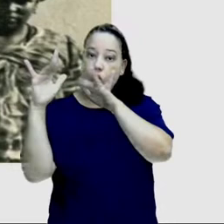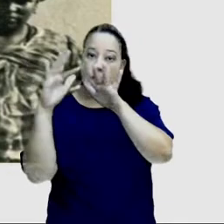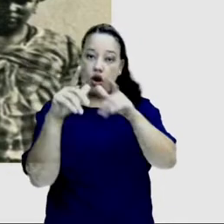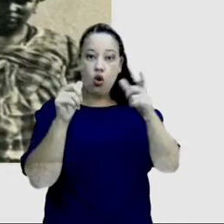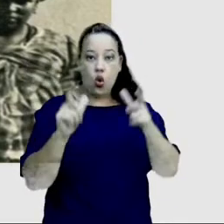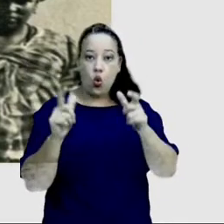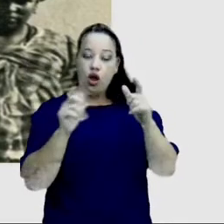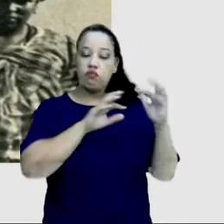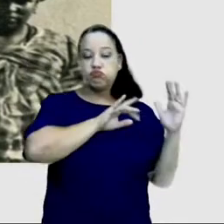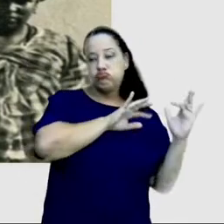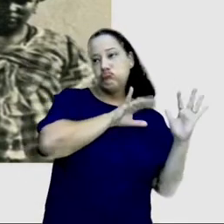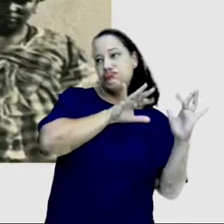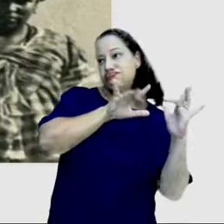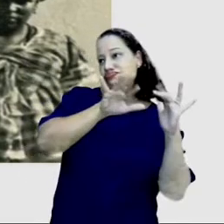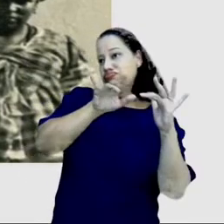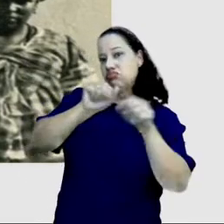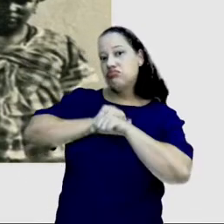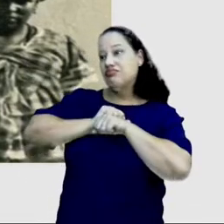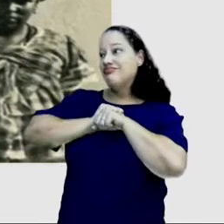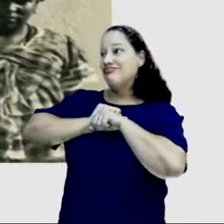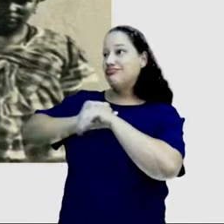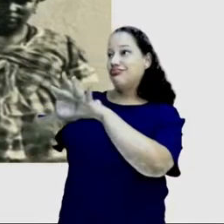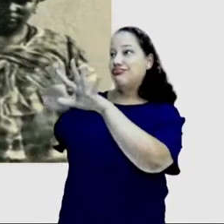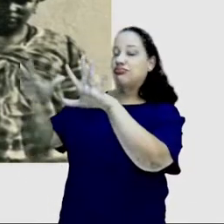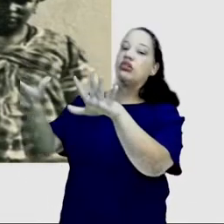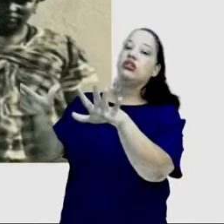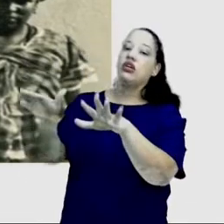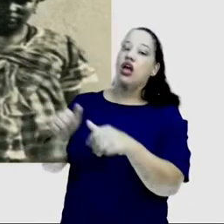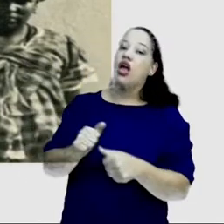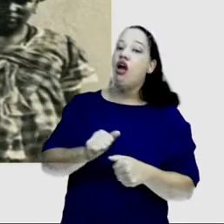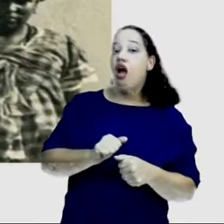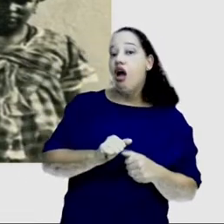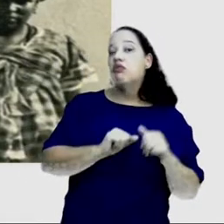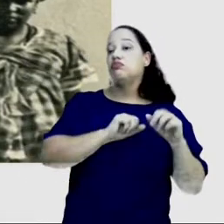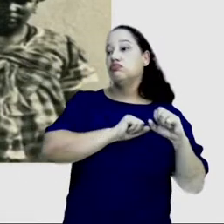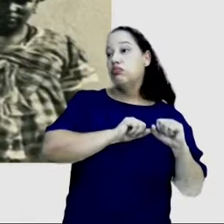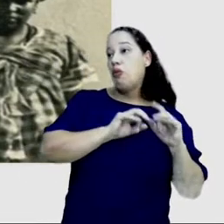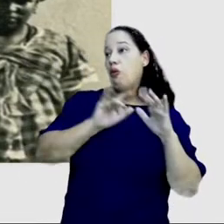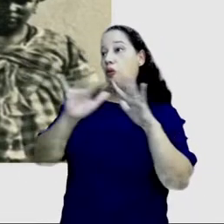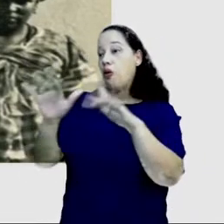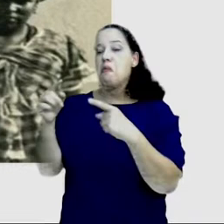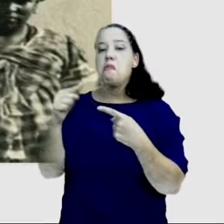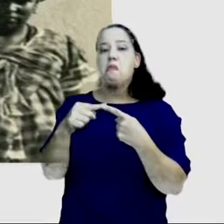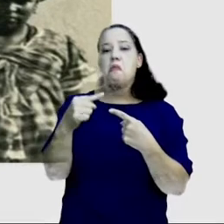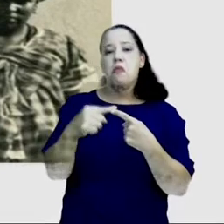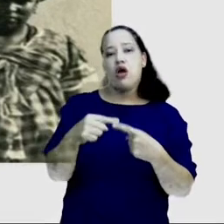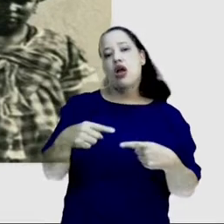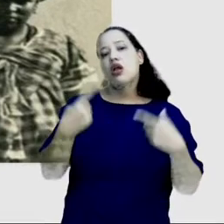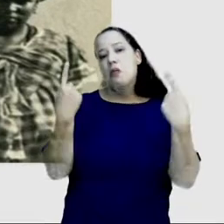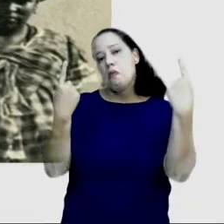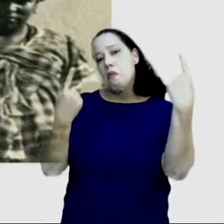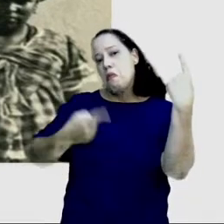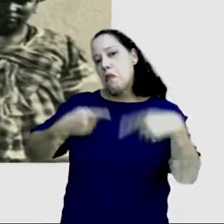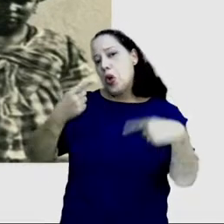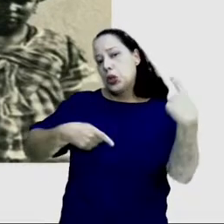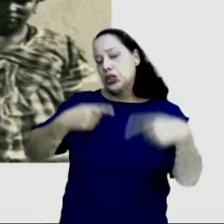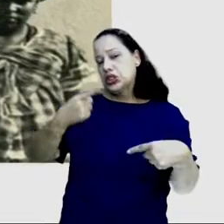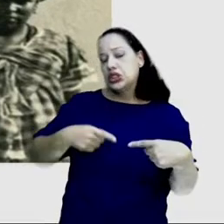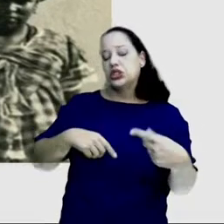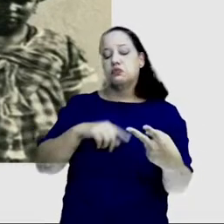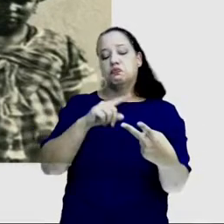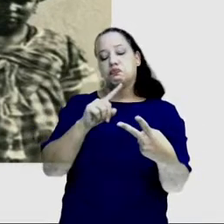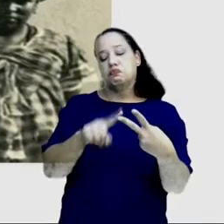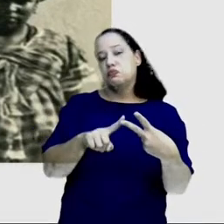em direção a vários lugares. Esses deslocamentos são motivações políticas. Podem ser com motivações políticas,